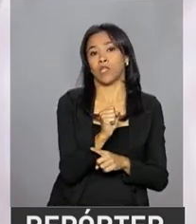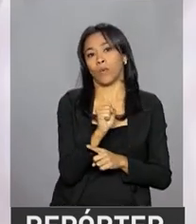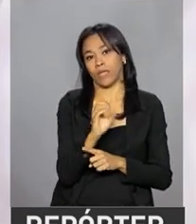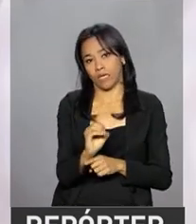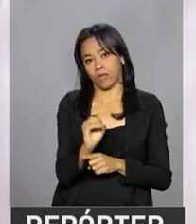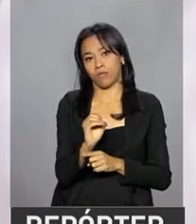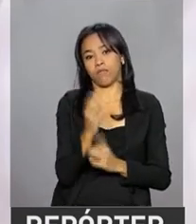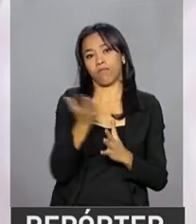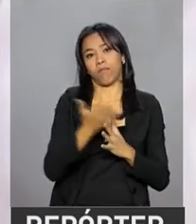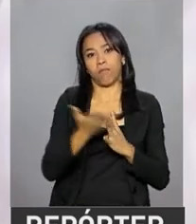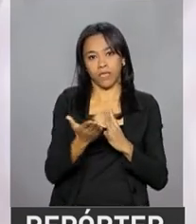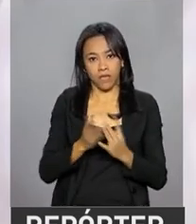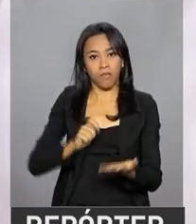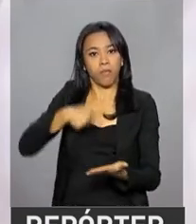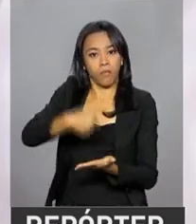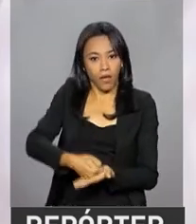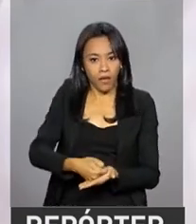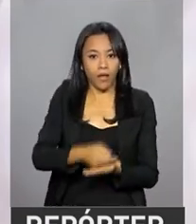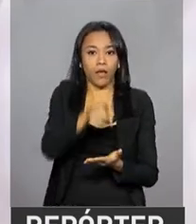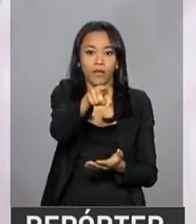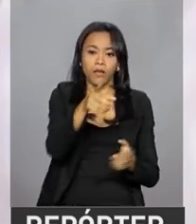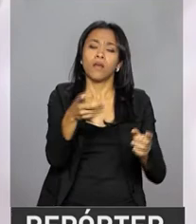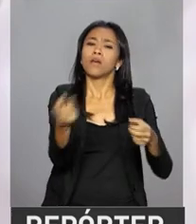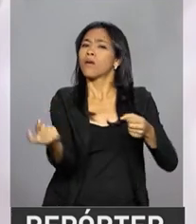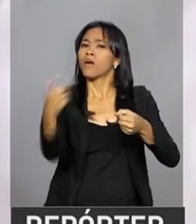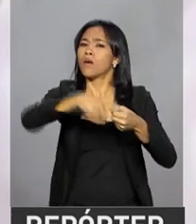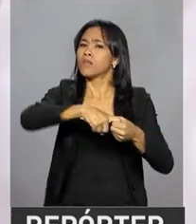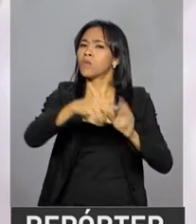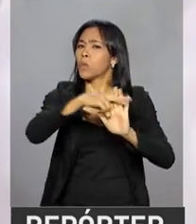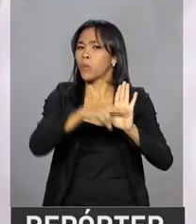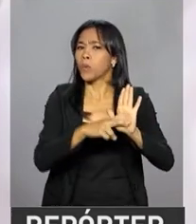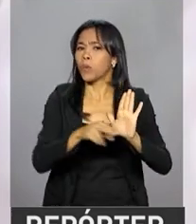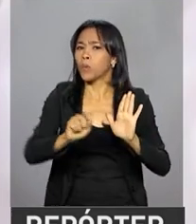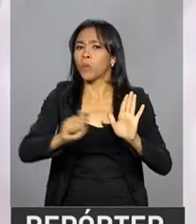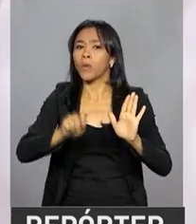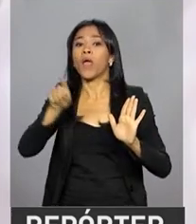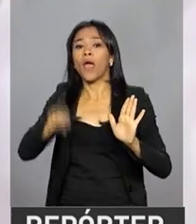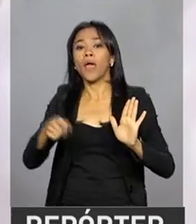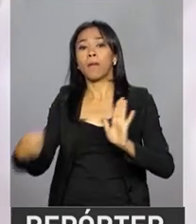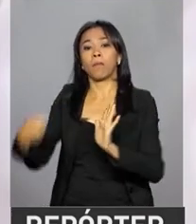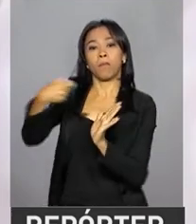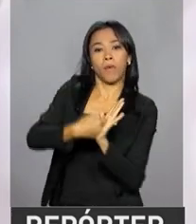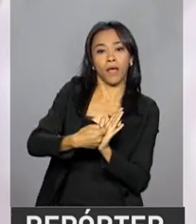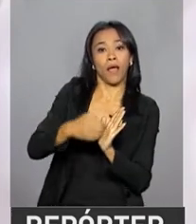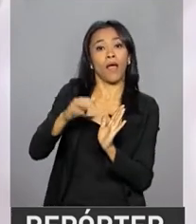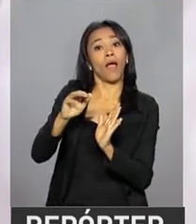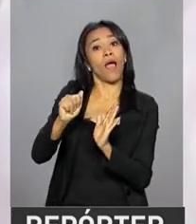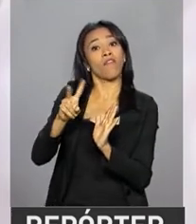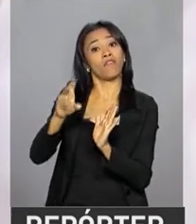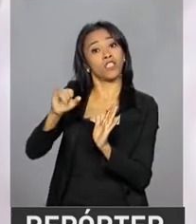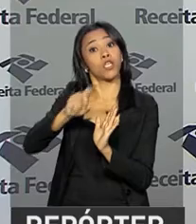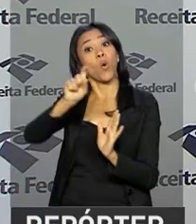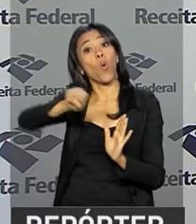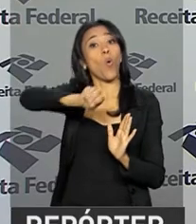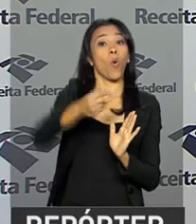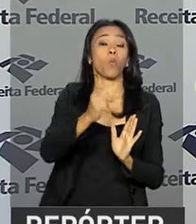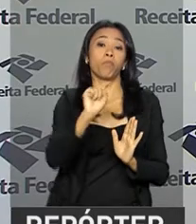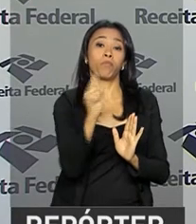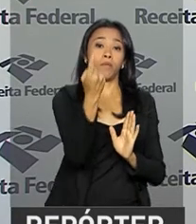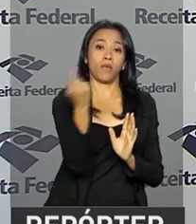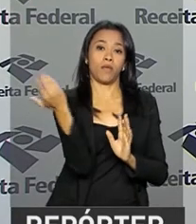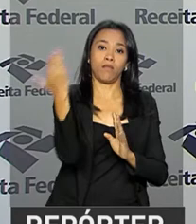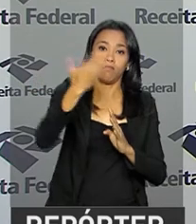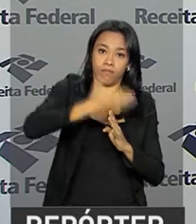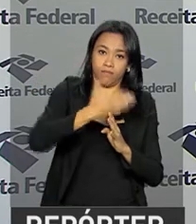para pagar. A adesão está condicionada ao pagamento do valor à vista ou da primeira prestação. Não basta